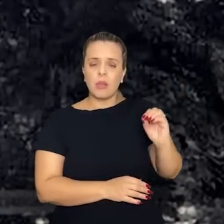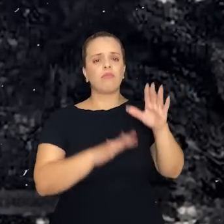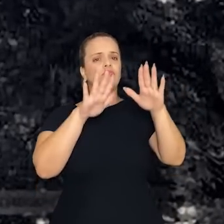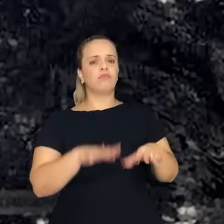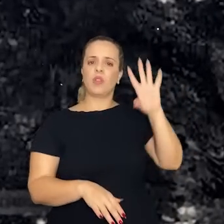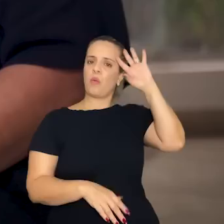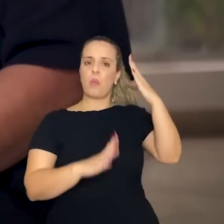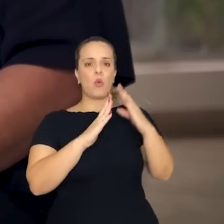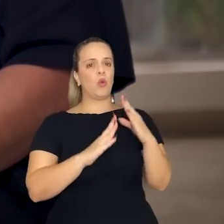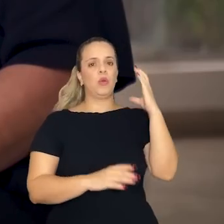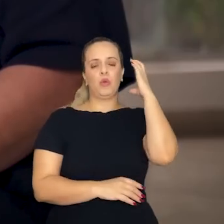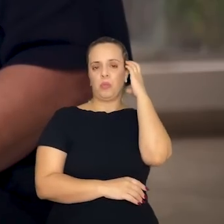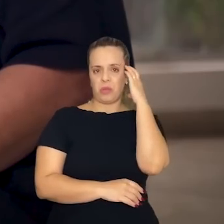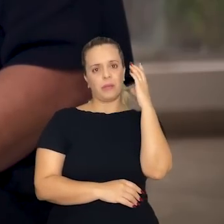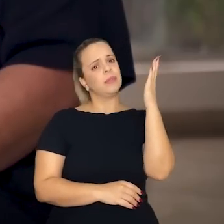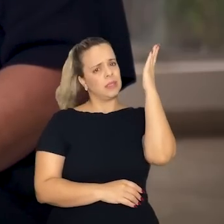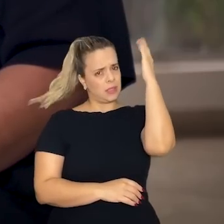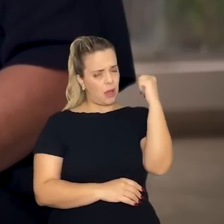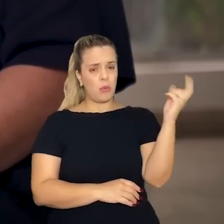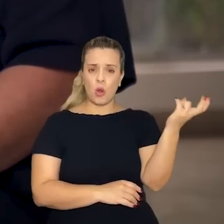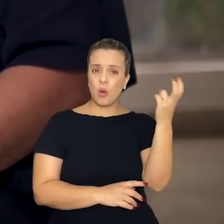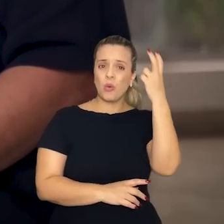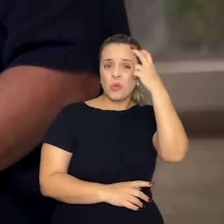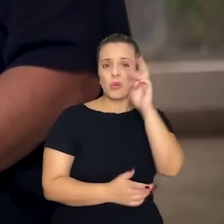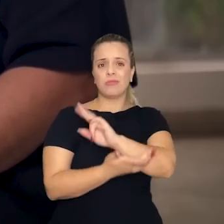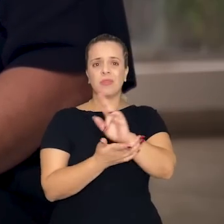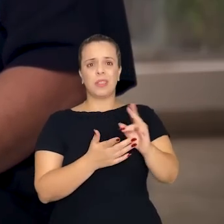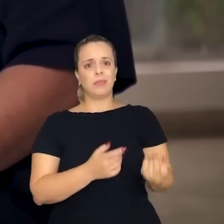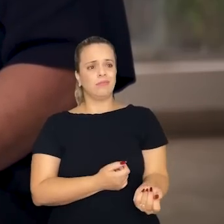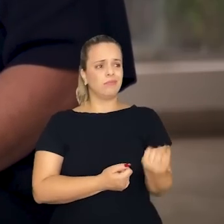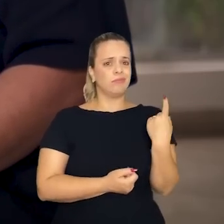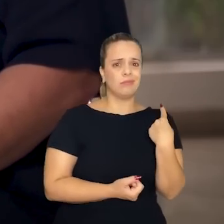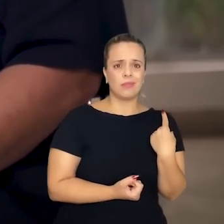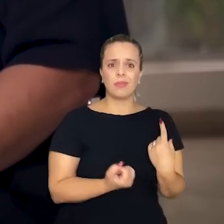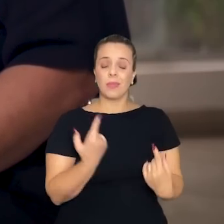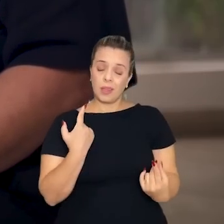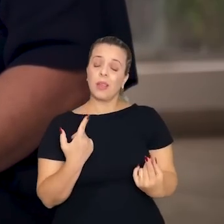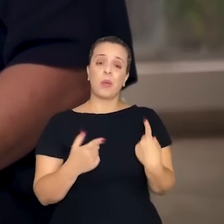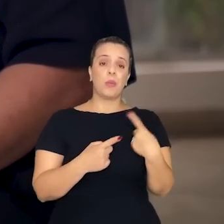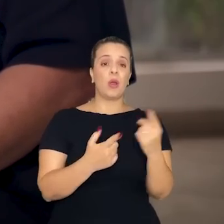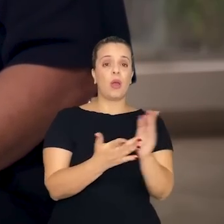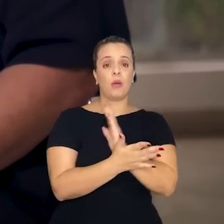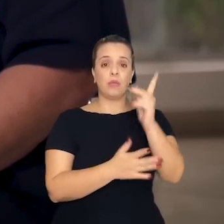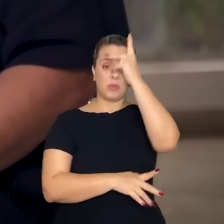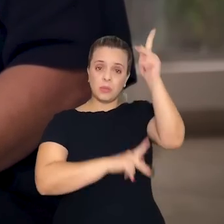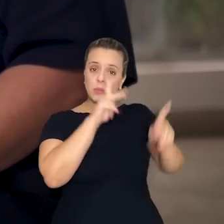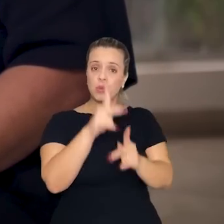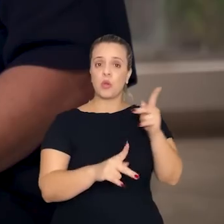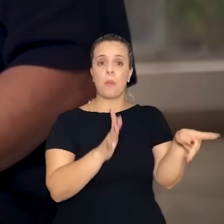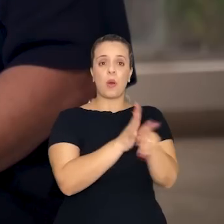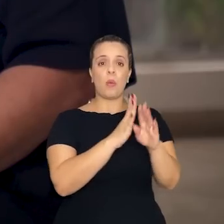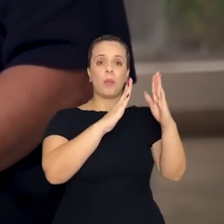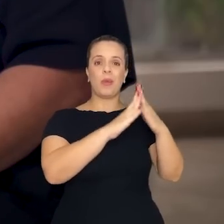um choque de raízes culturais. Então você vê uma população do Sul do país, muito